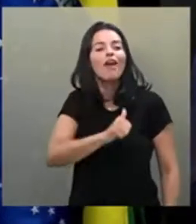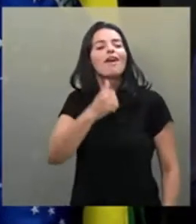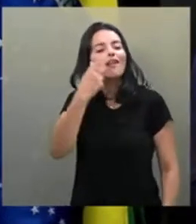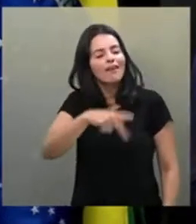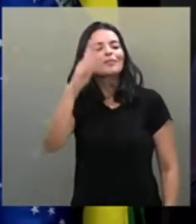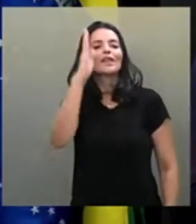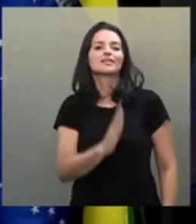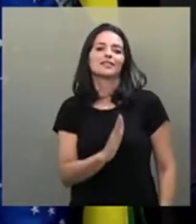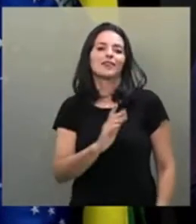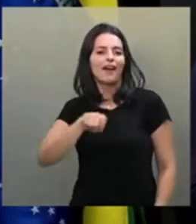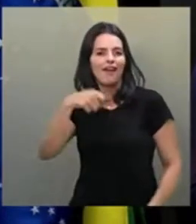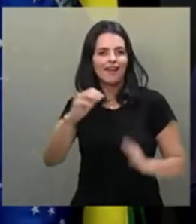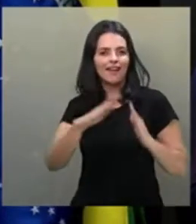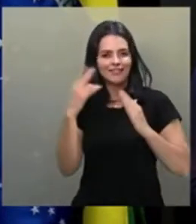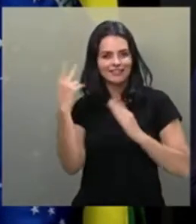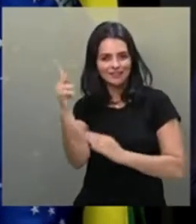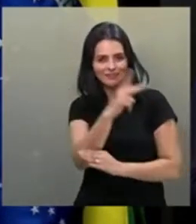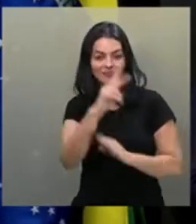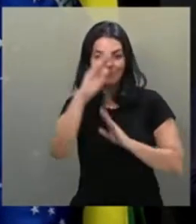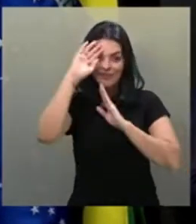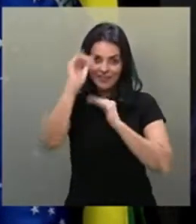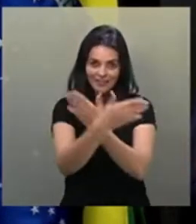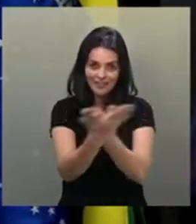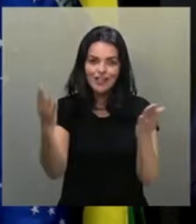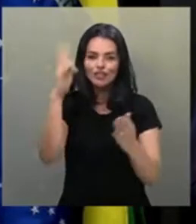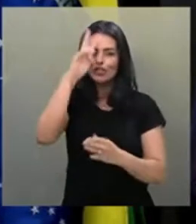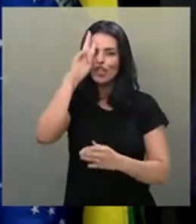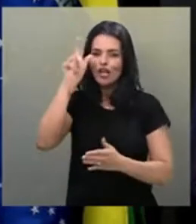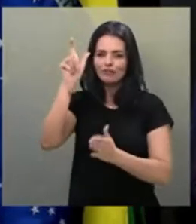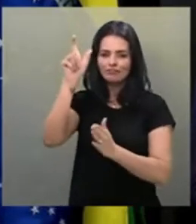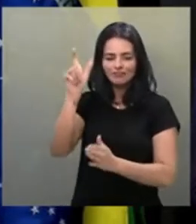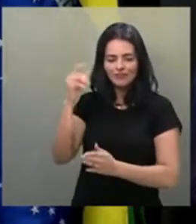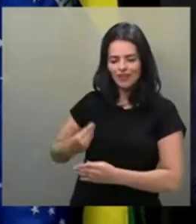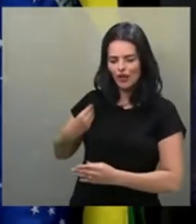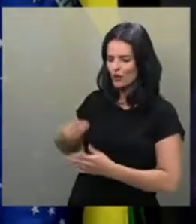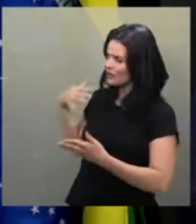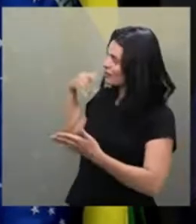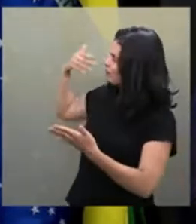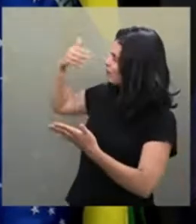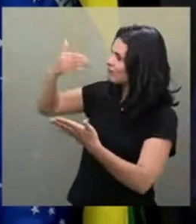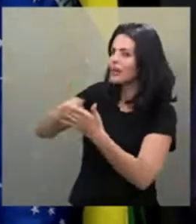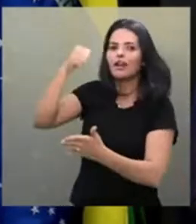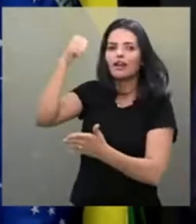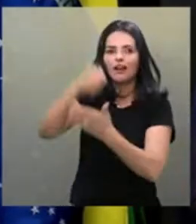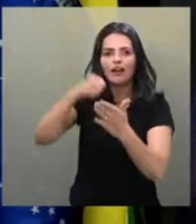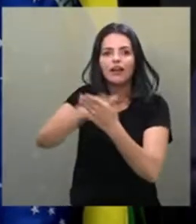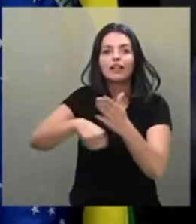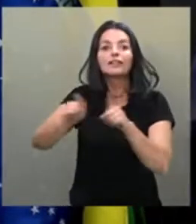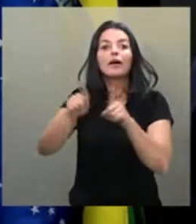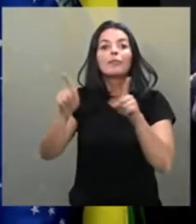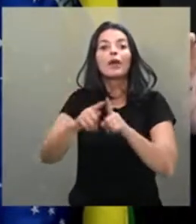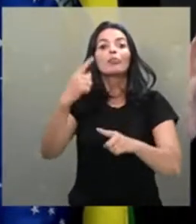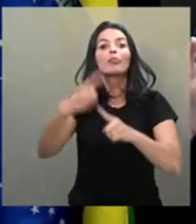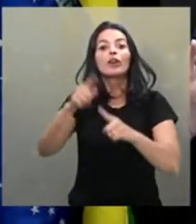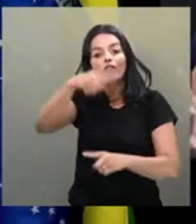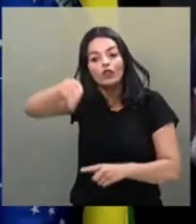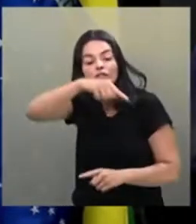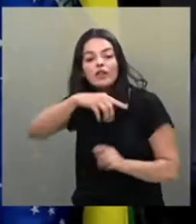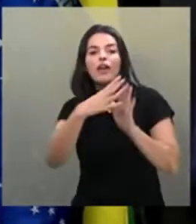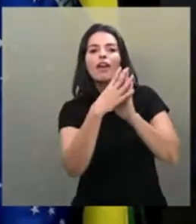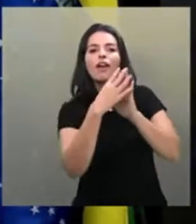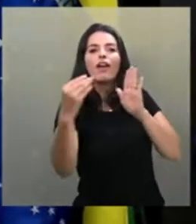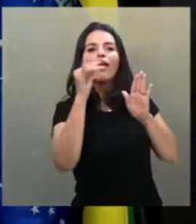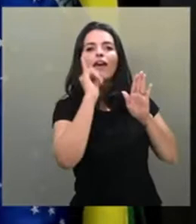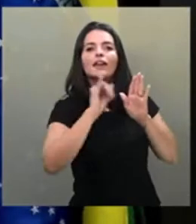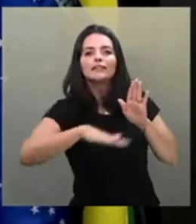a todas vocês, que não só pela história de luta, mas pelo espelho que são, eu preciso lembrar que esses dois anos não foram por acaso.